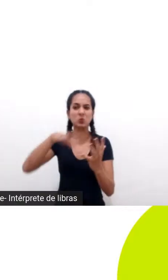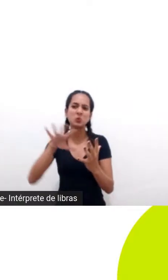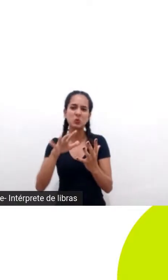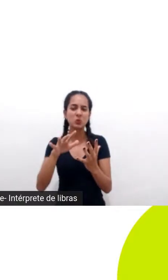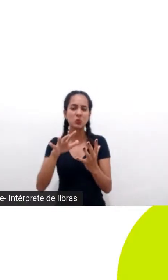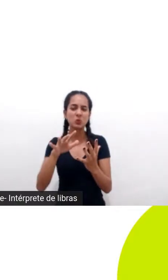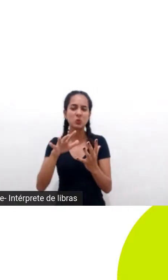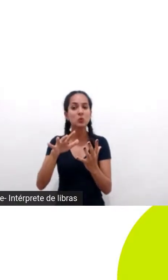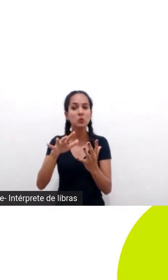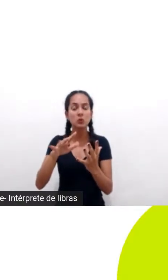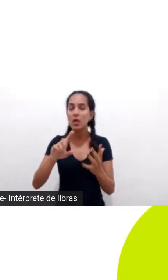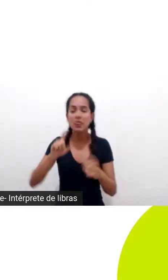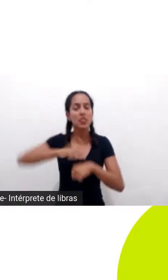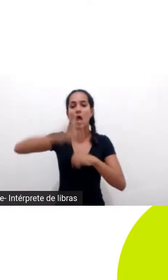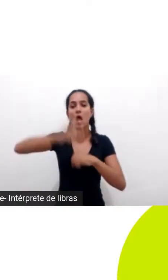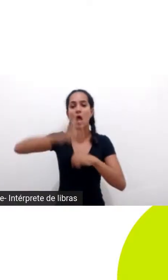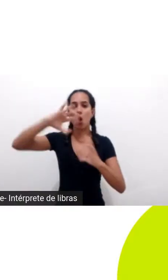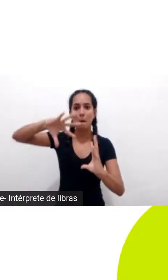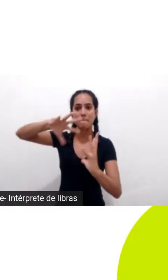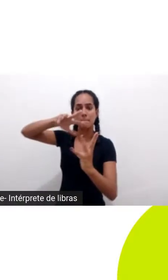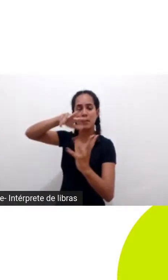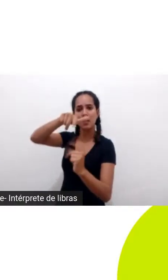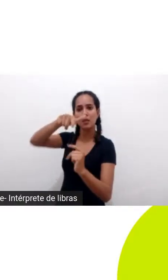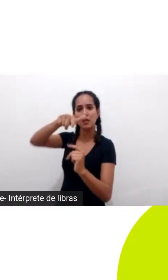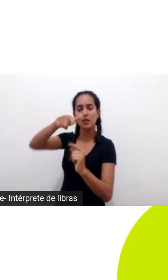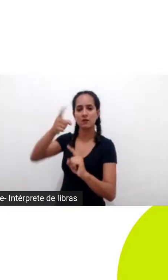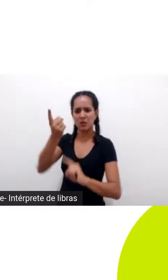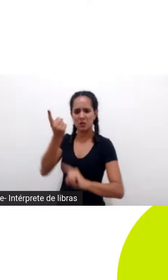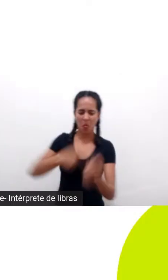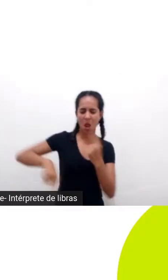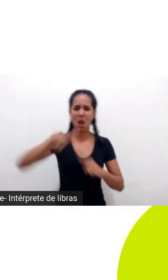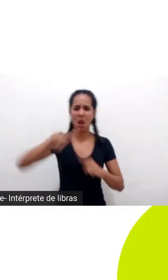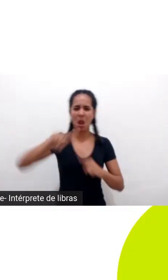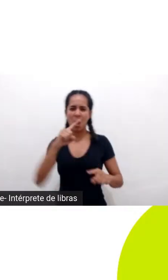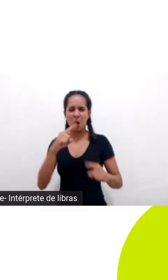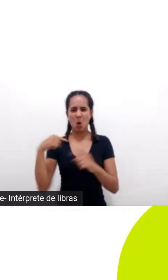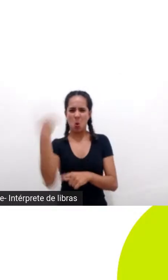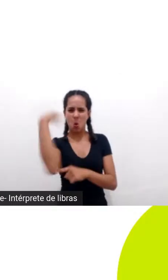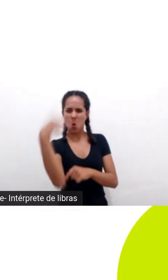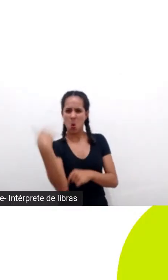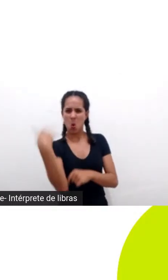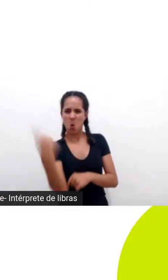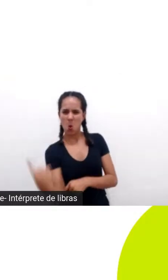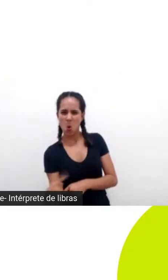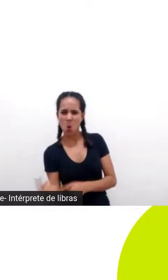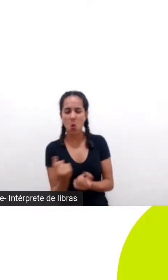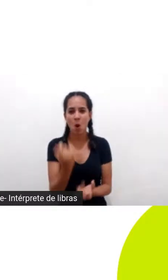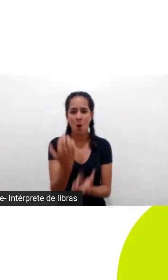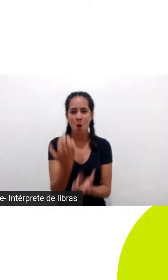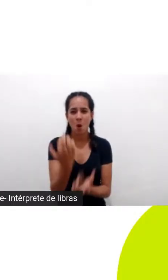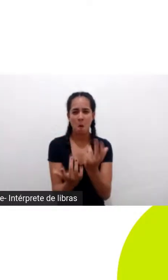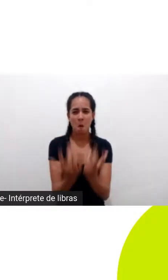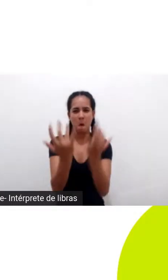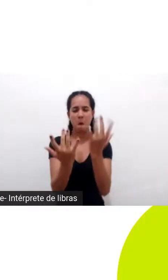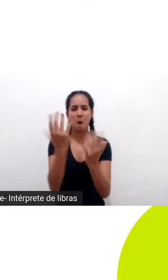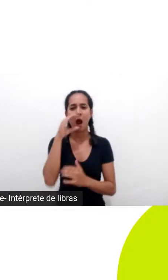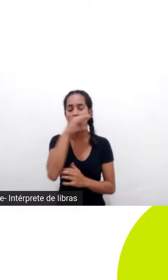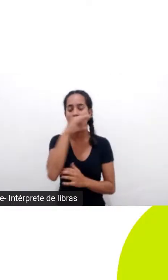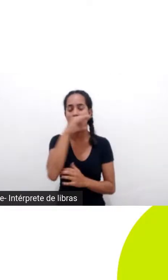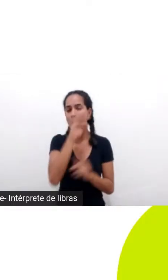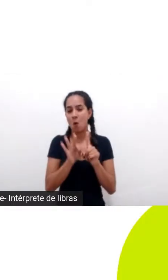revidar com muita força como a Laura mencionou brilhantemente com furacões com incêndios e com temperaturas altas só para mencionar algumas coisas